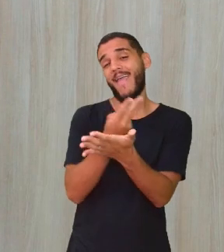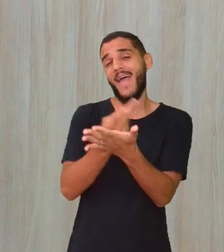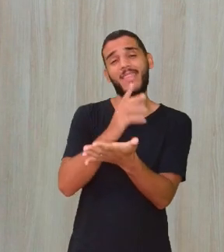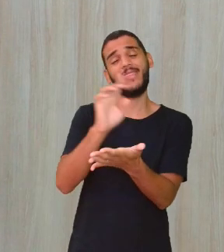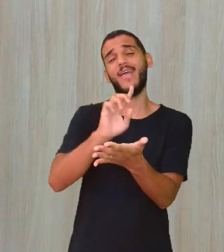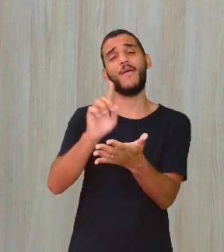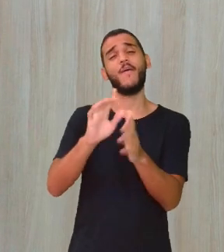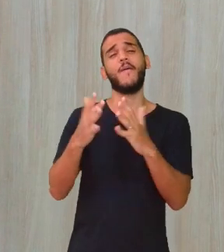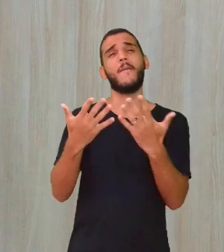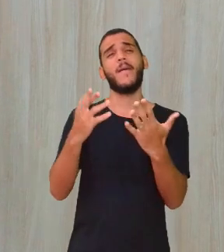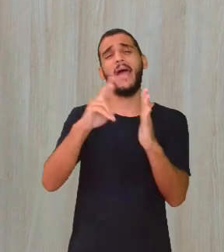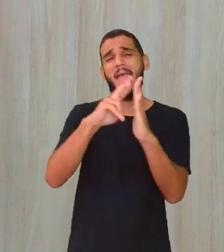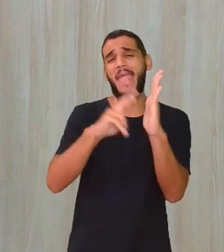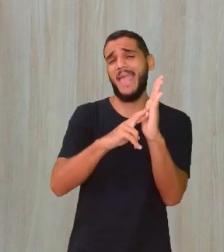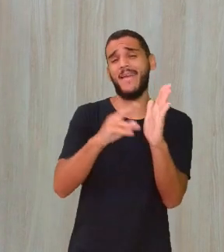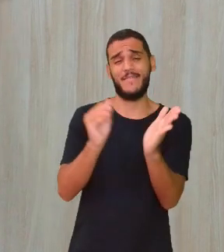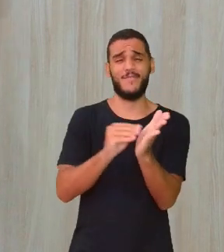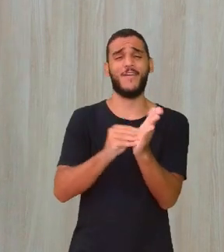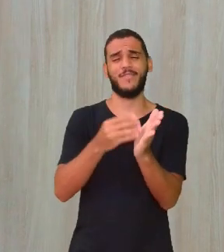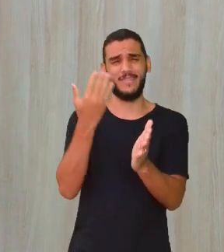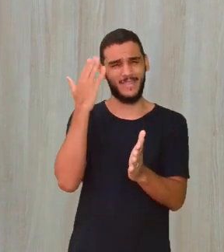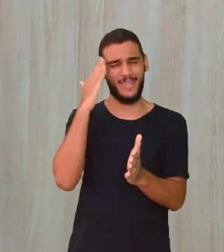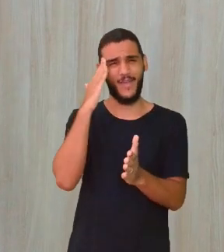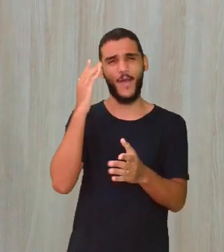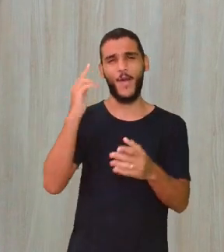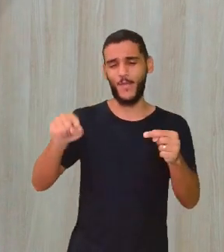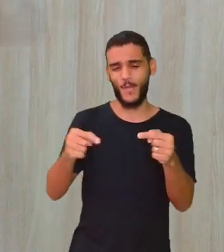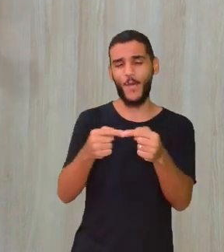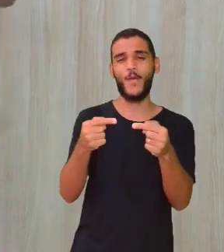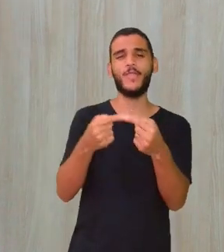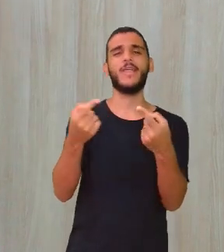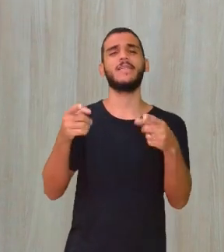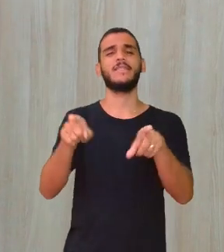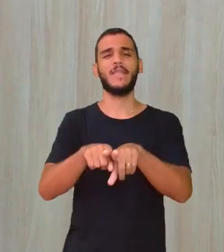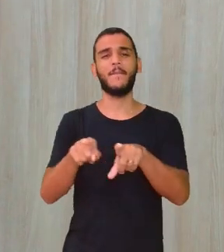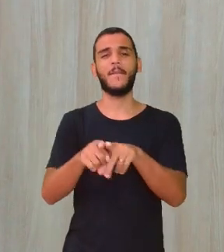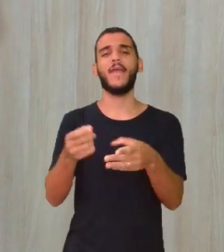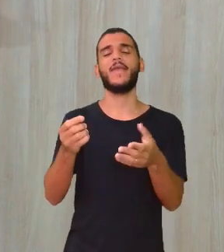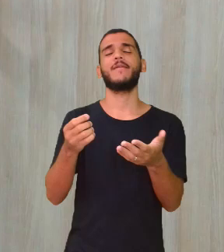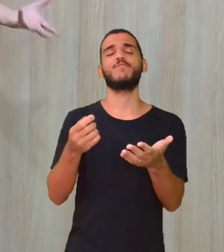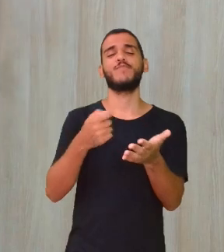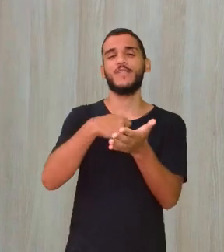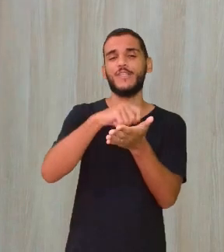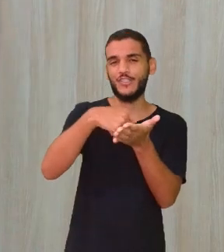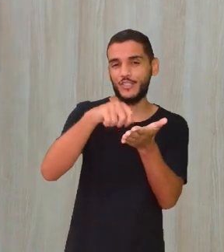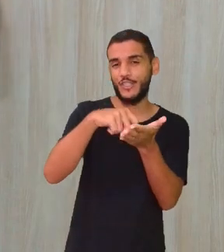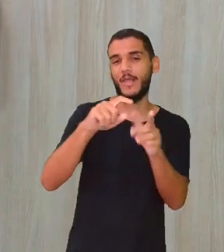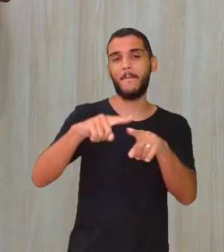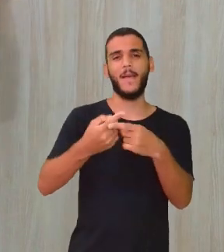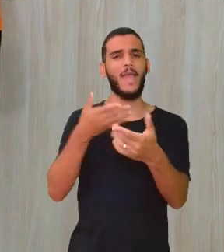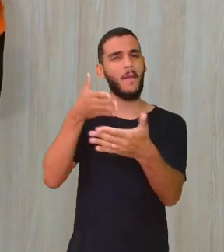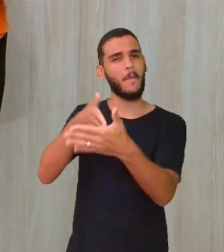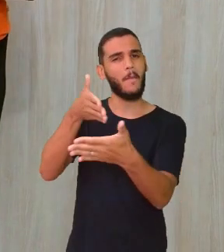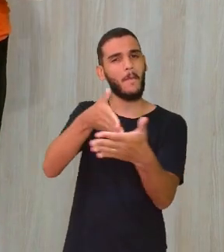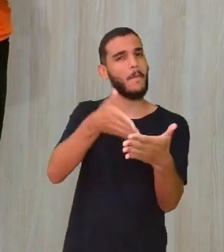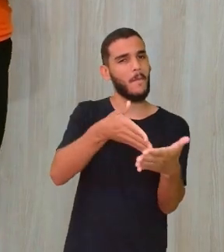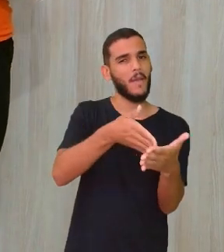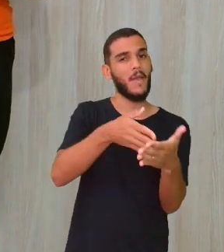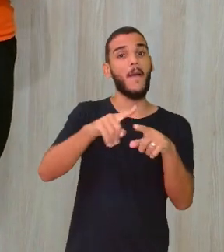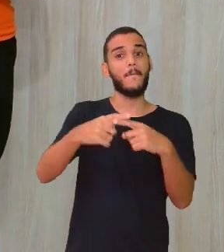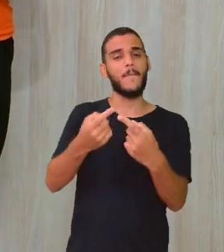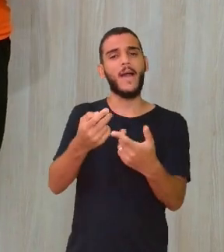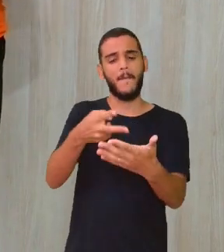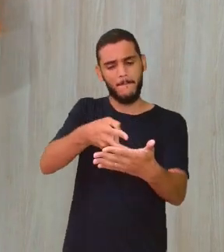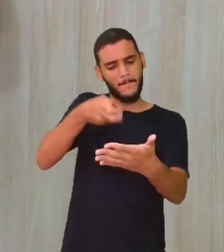uma série de desvios de concordância, de ortografia, mas que em nada interfere o entendimento do